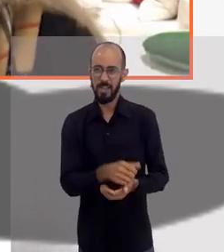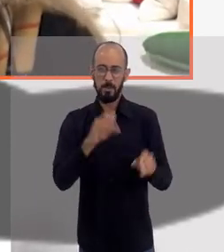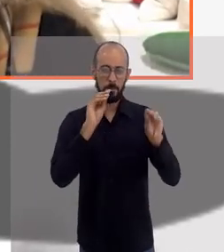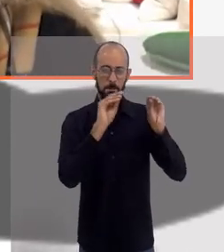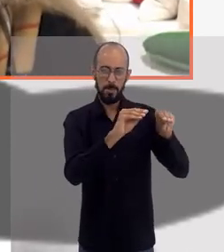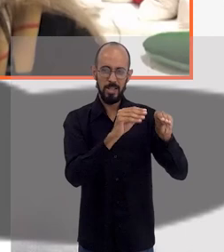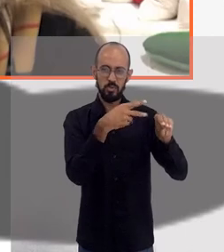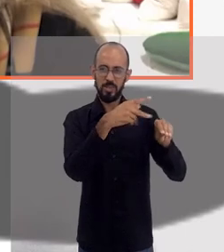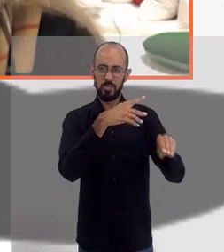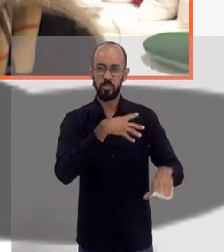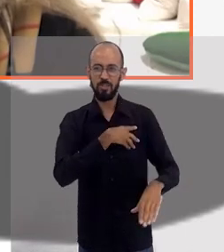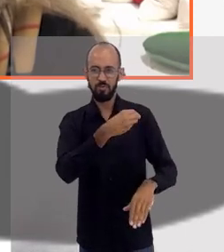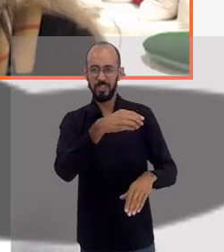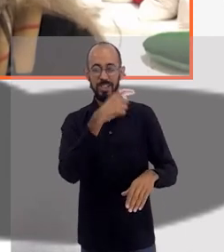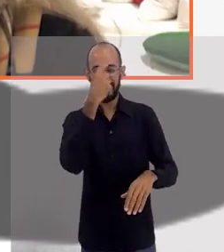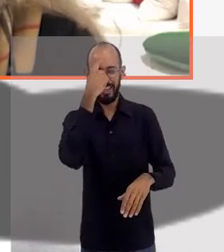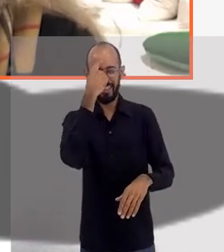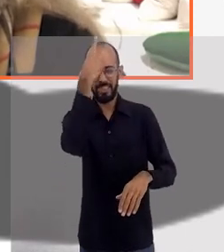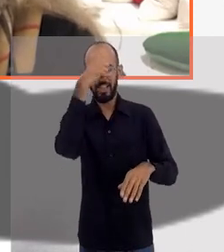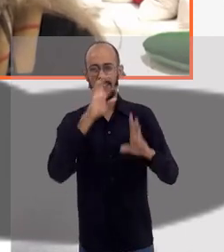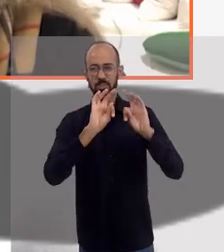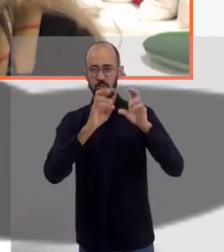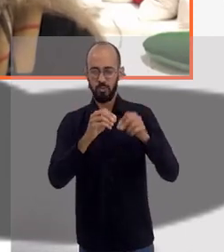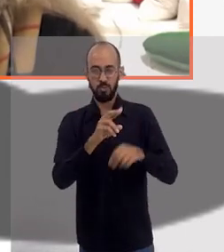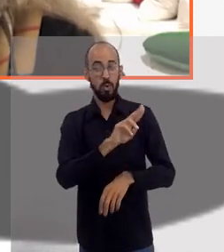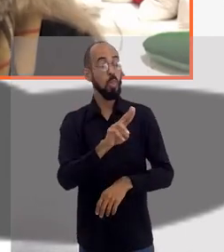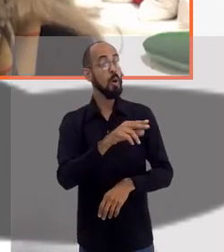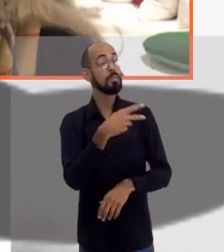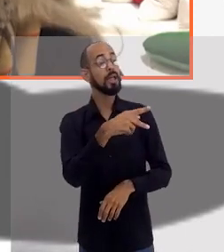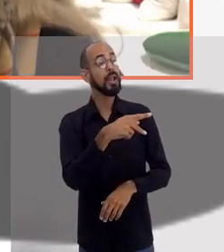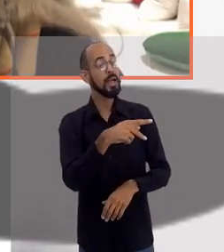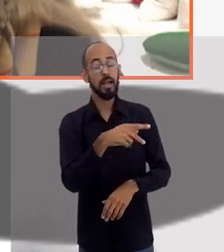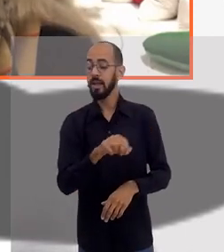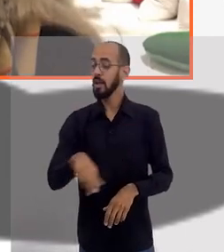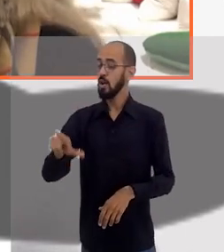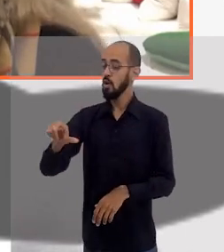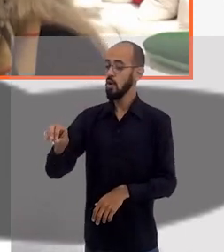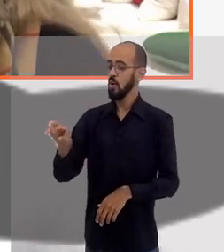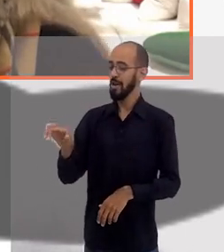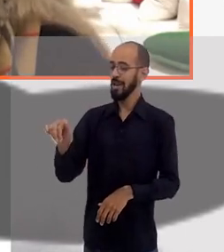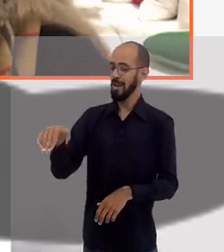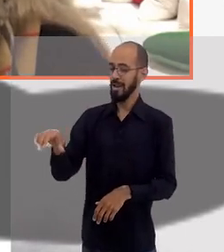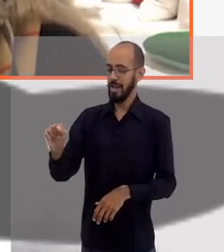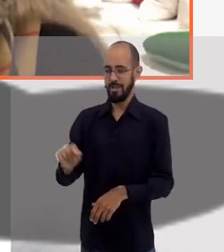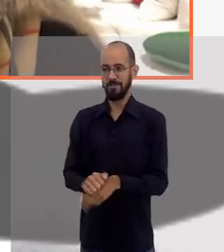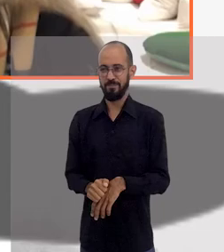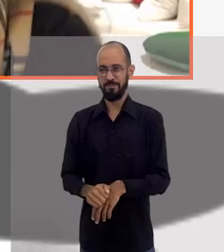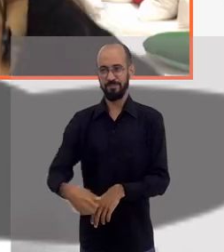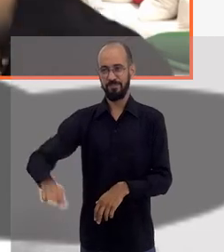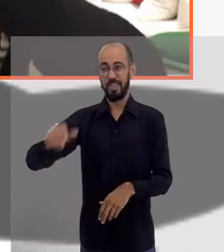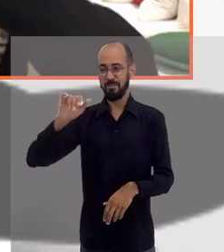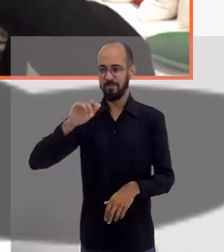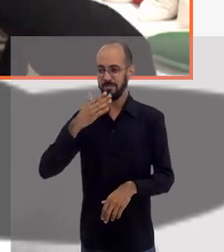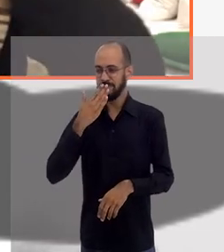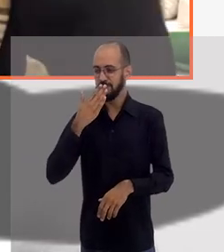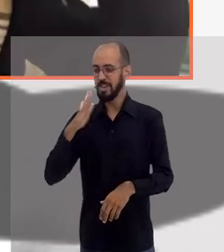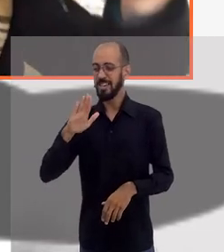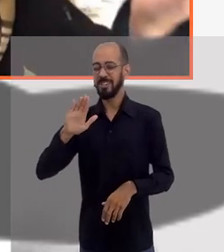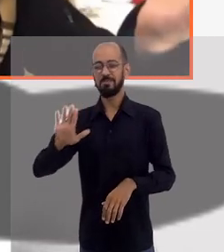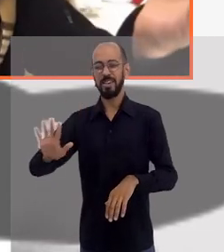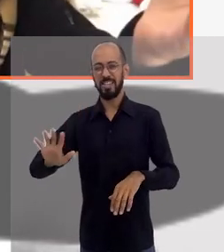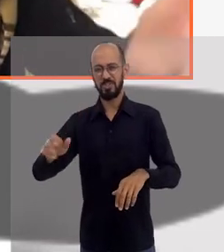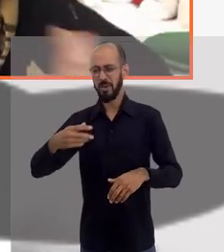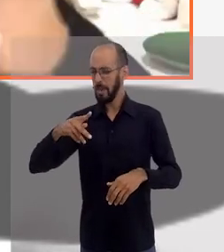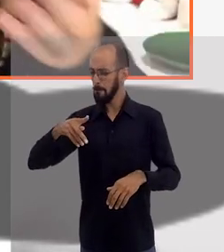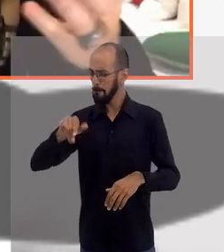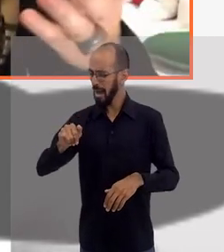beijo na tua filha, que é a grande inspiradora disso tudo. Como é que é o nome dela? Lorena. Lorena? Que